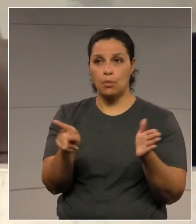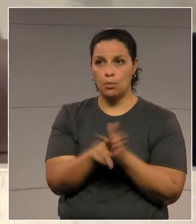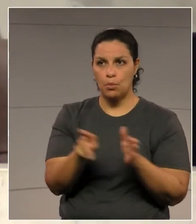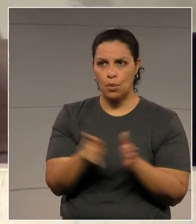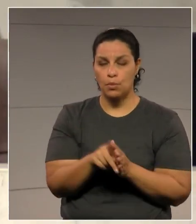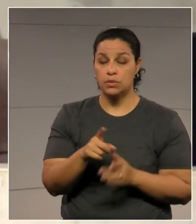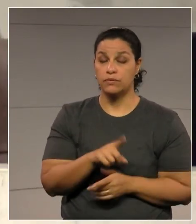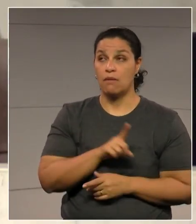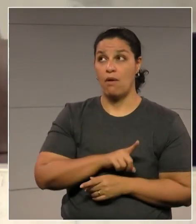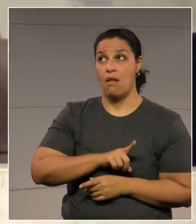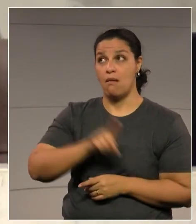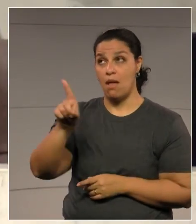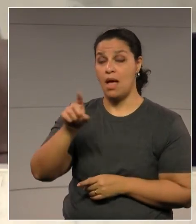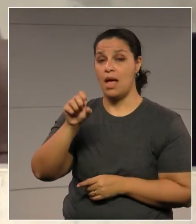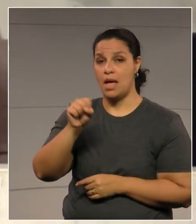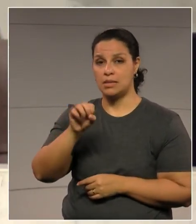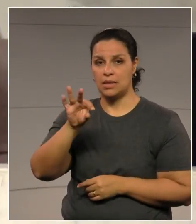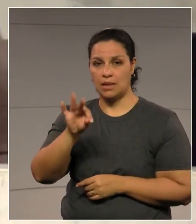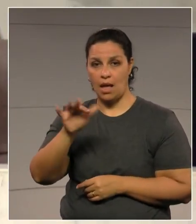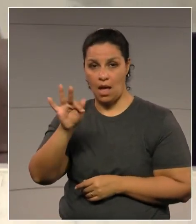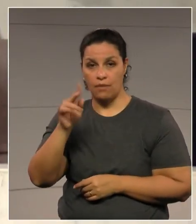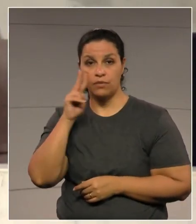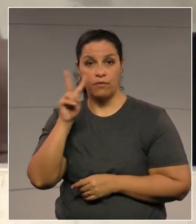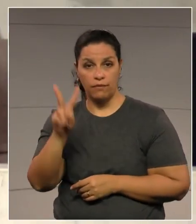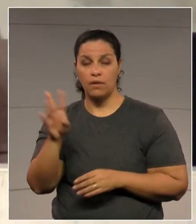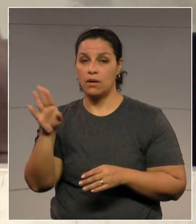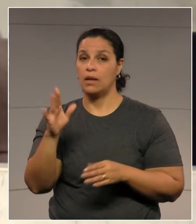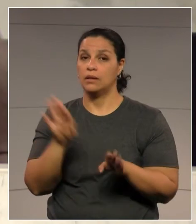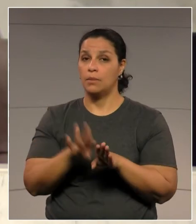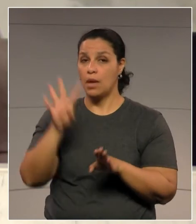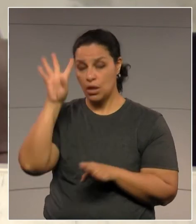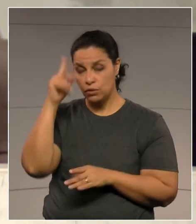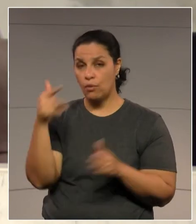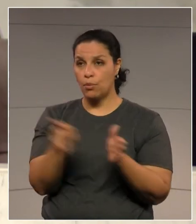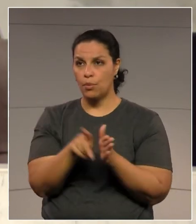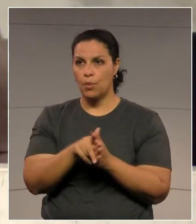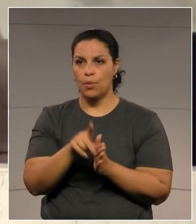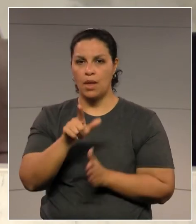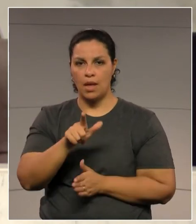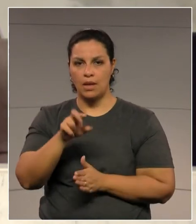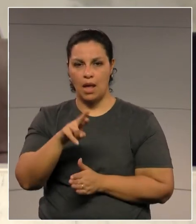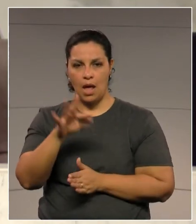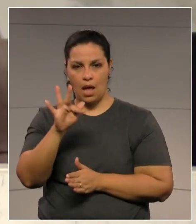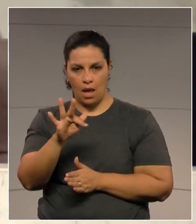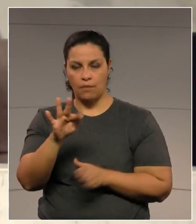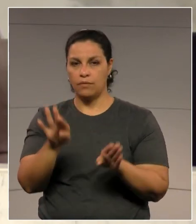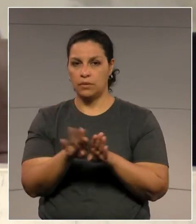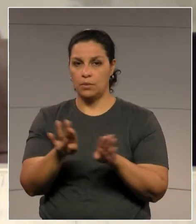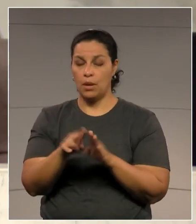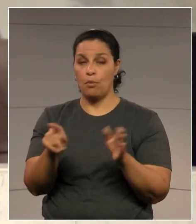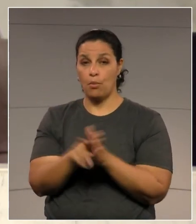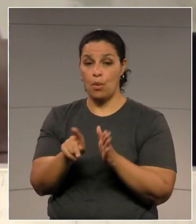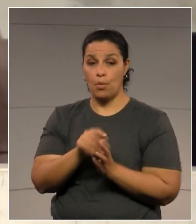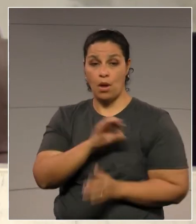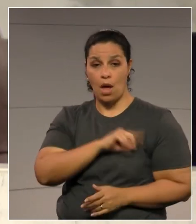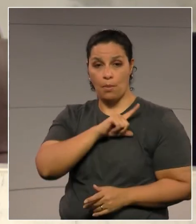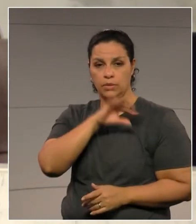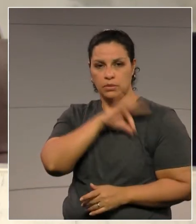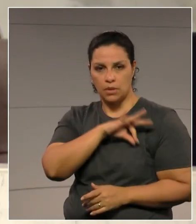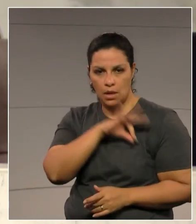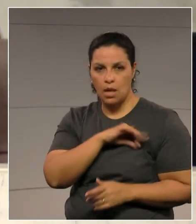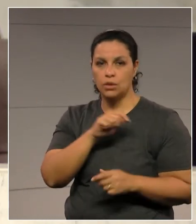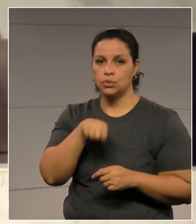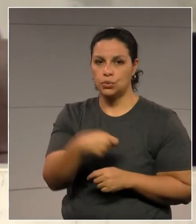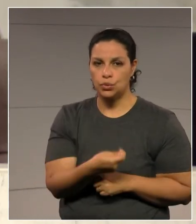sobre isso. Se eu pegar o recente divulgado do Supremo, o Supremo decidiu que entre a LRF e o cumprimento de eventuais aumentos